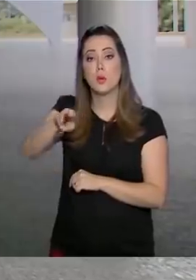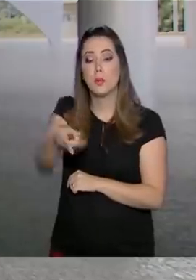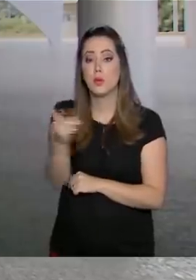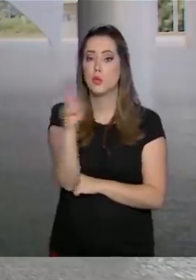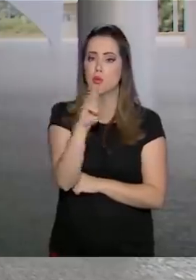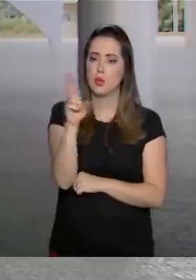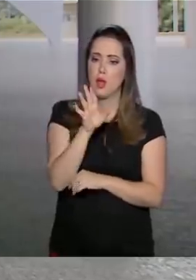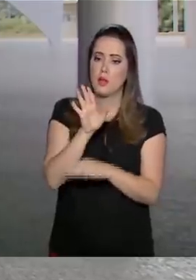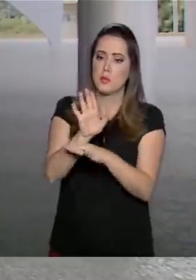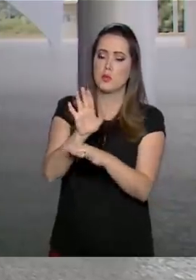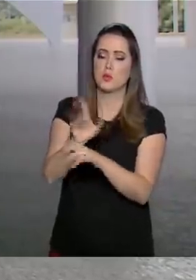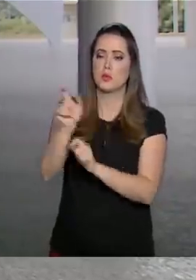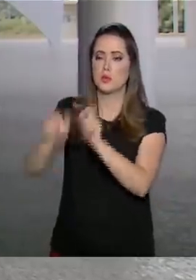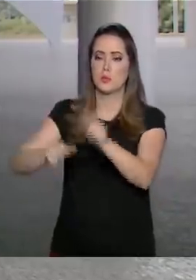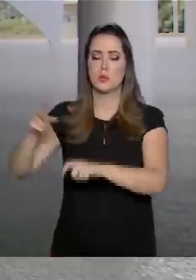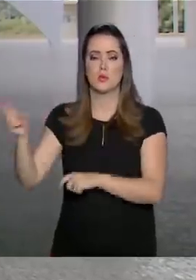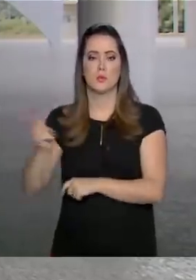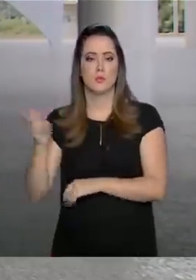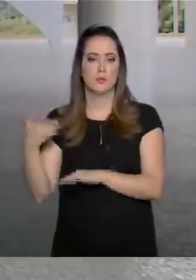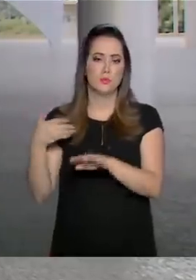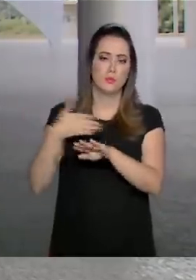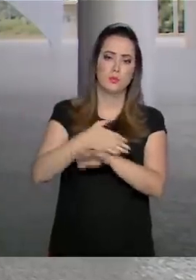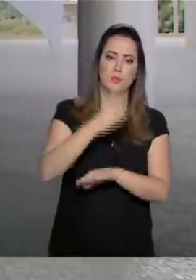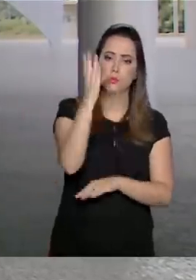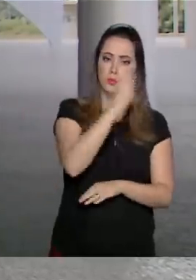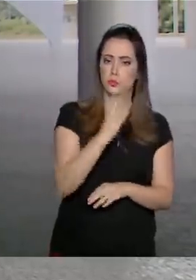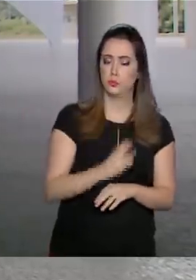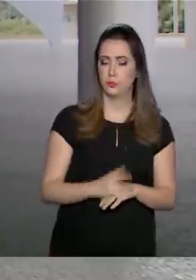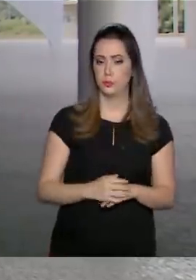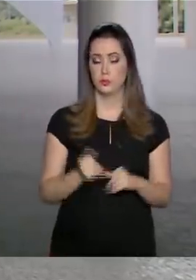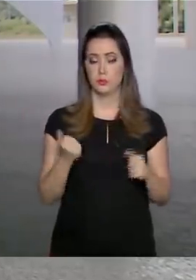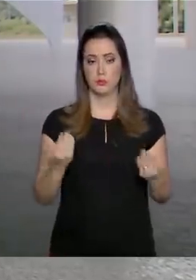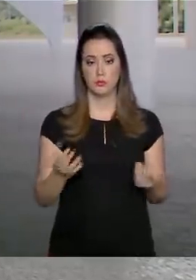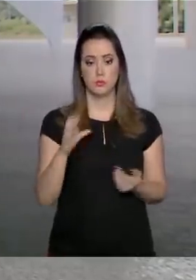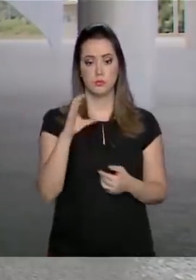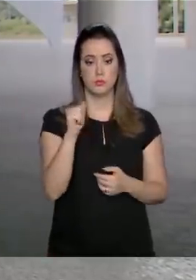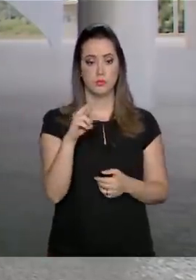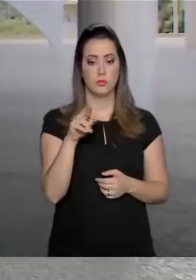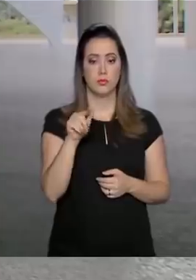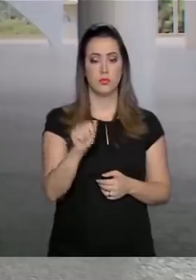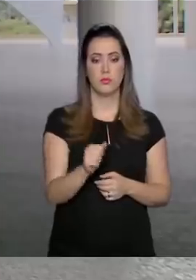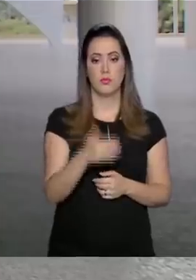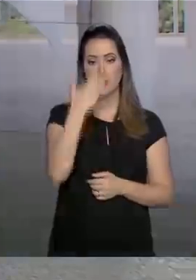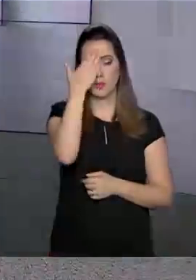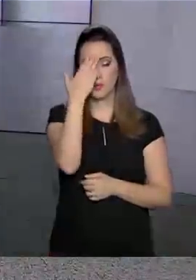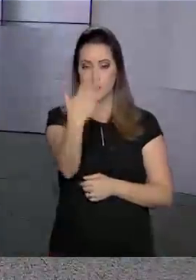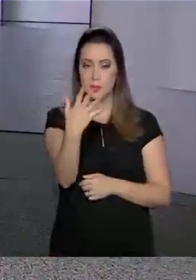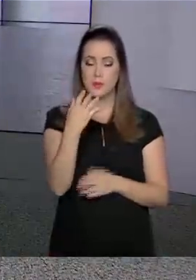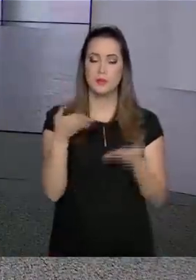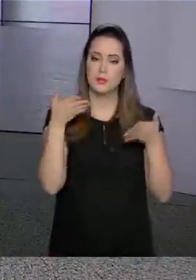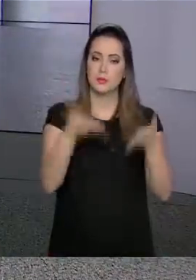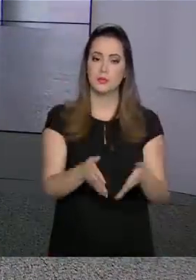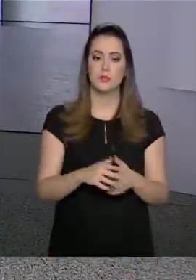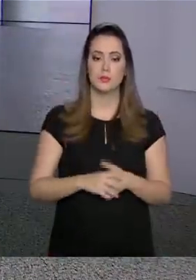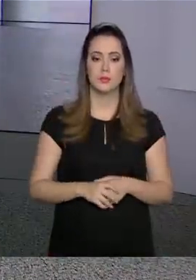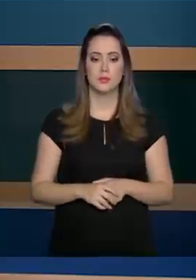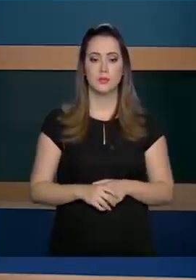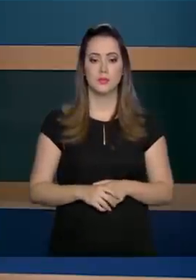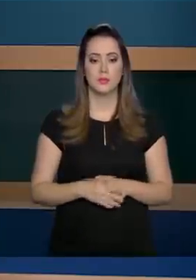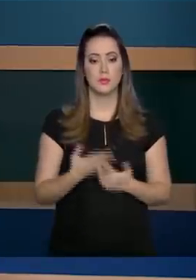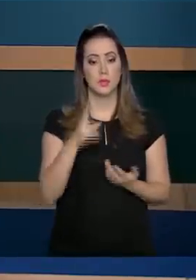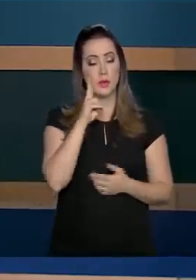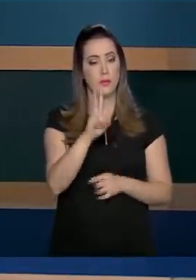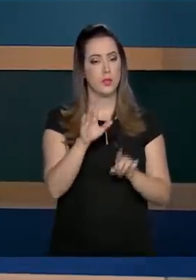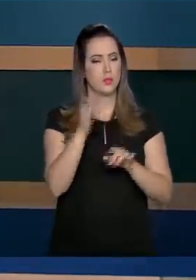apoio aos venezuelanos que buscam refúgio aqui no Brasil. Carla. Obrigada, Luciana, pela sua participação. E